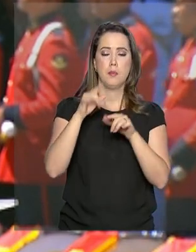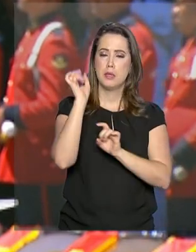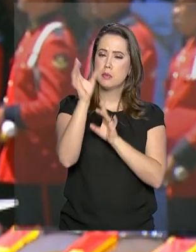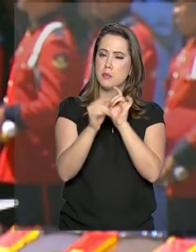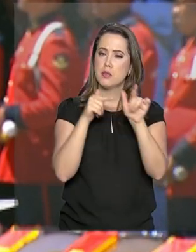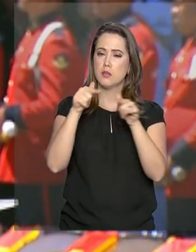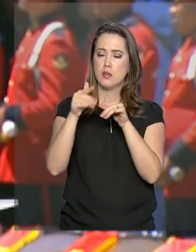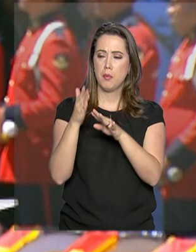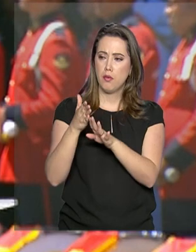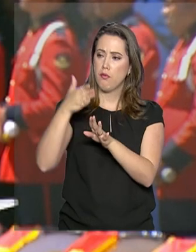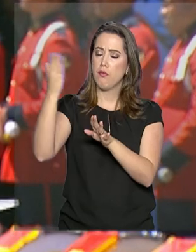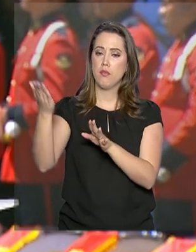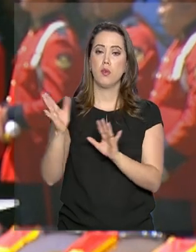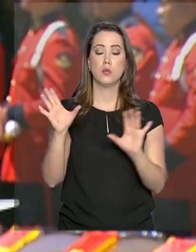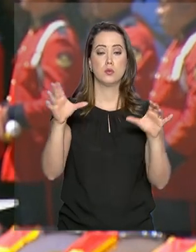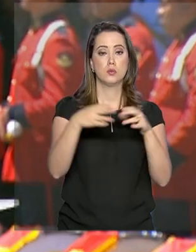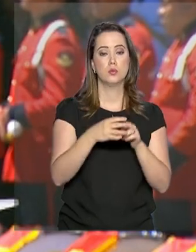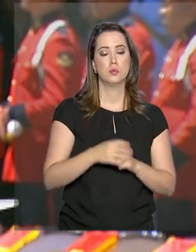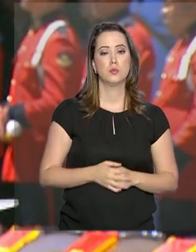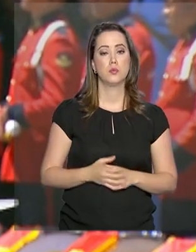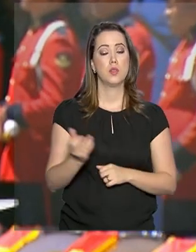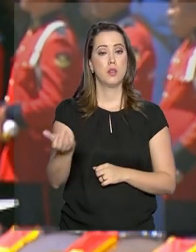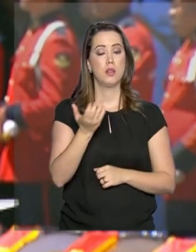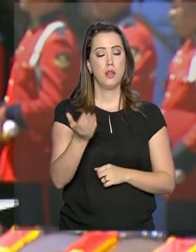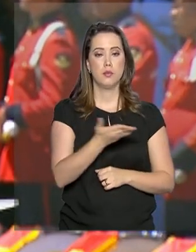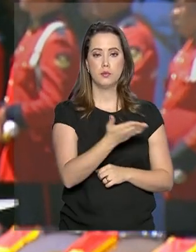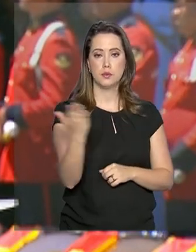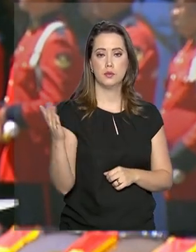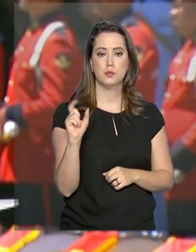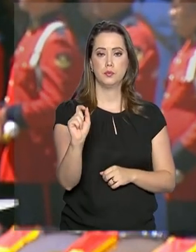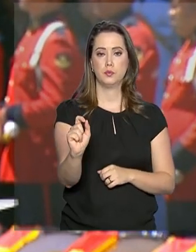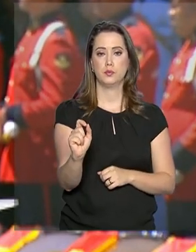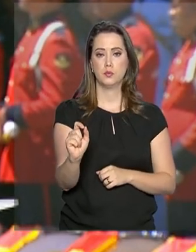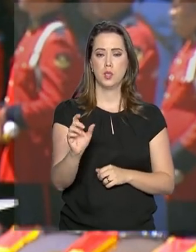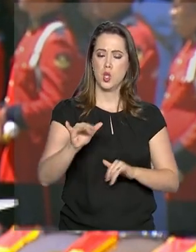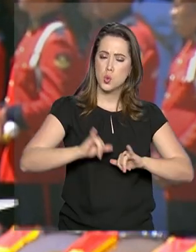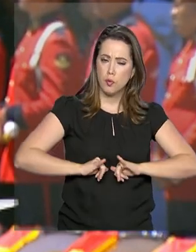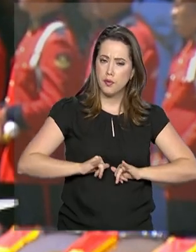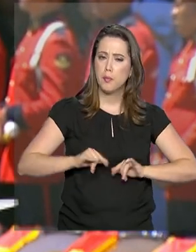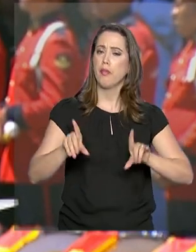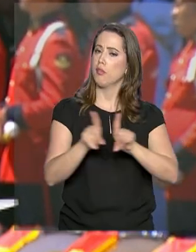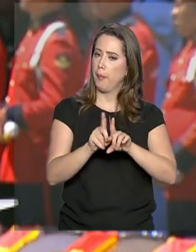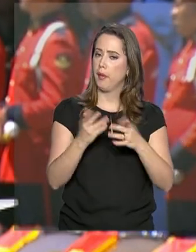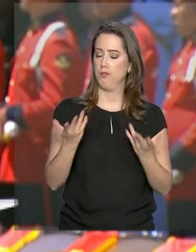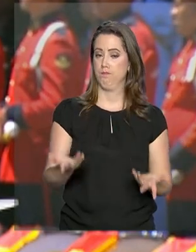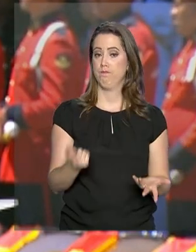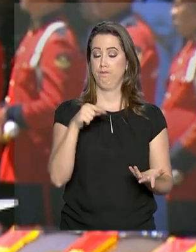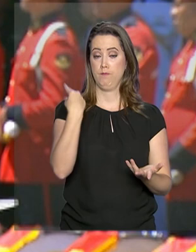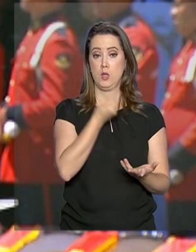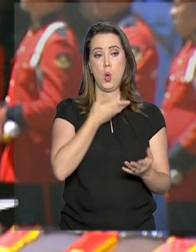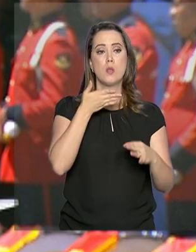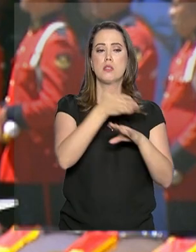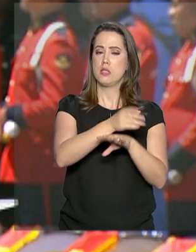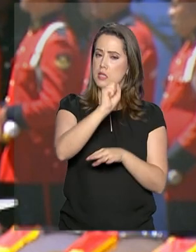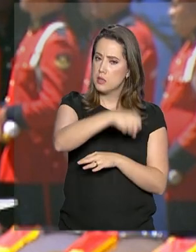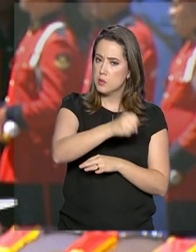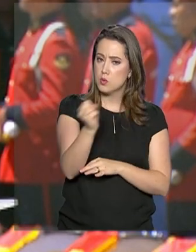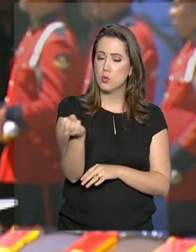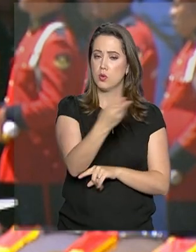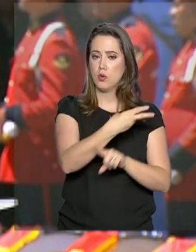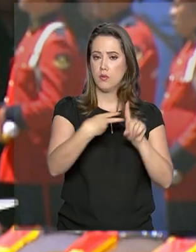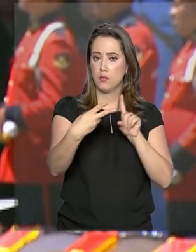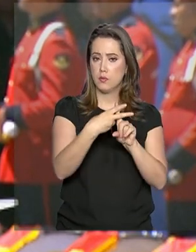extraordinárias da tropa. O eu quero aos senhores é sacrifício também. Entraremos, sim, numa nova